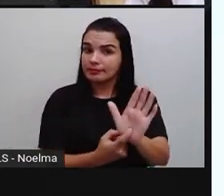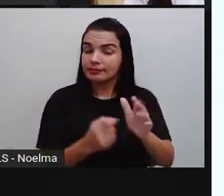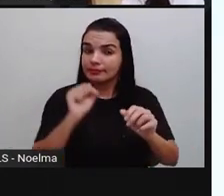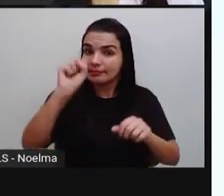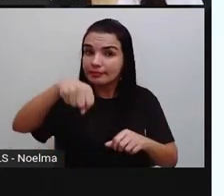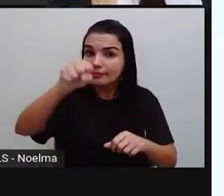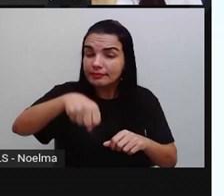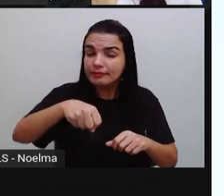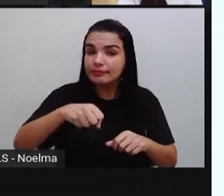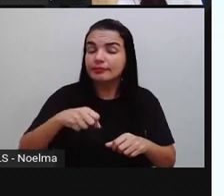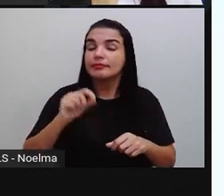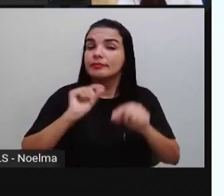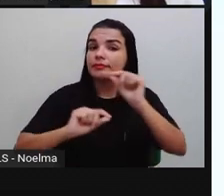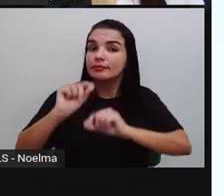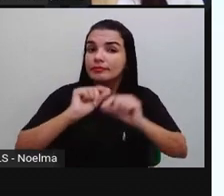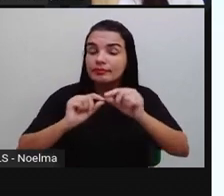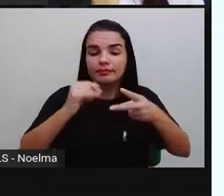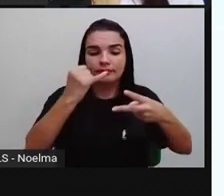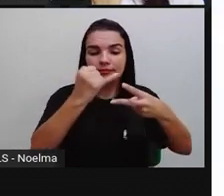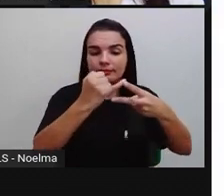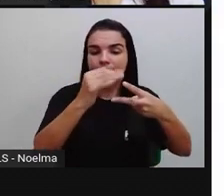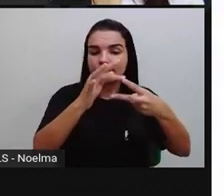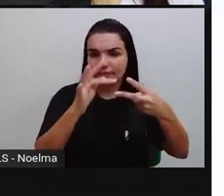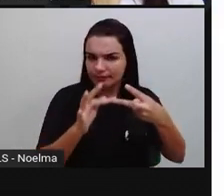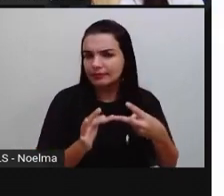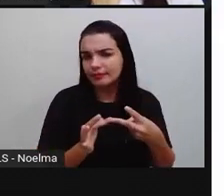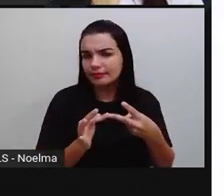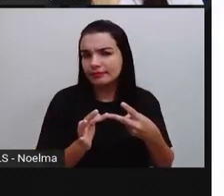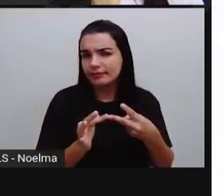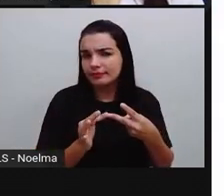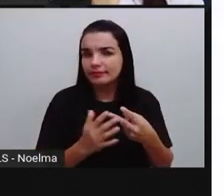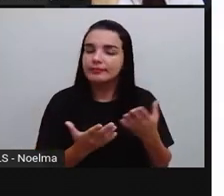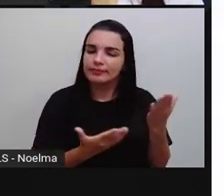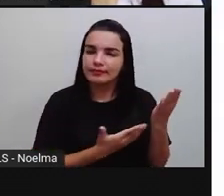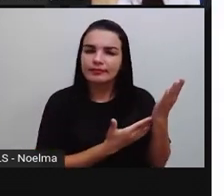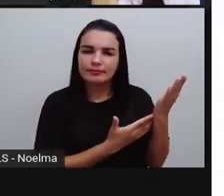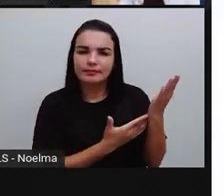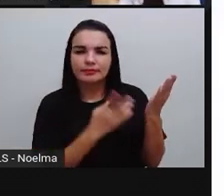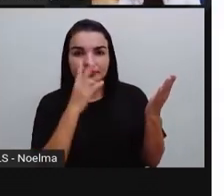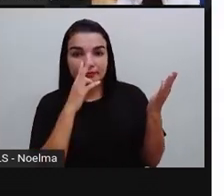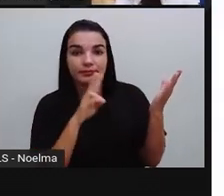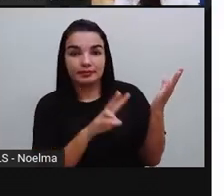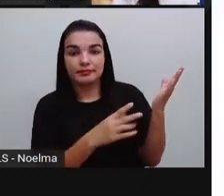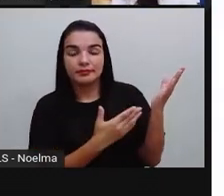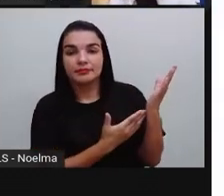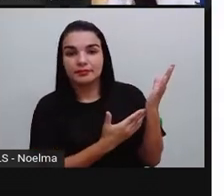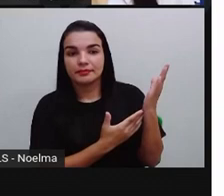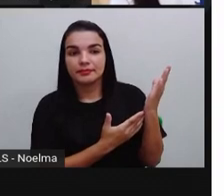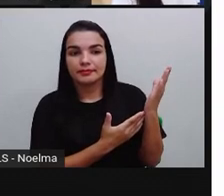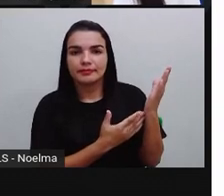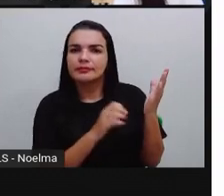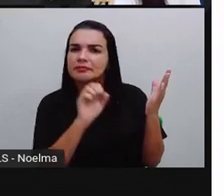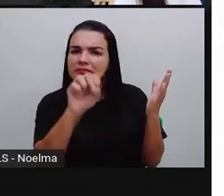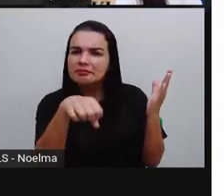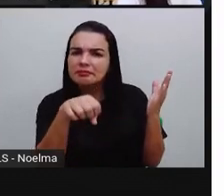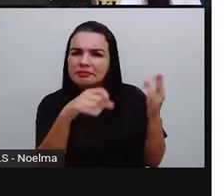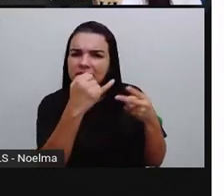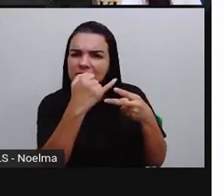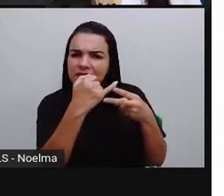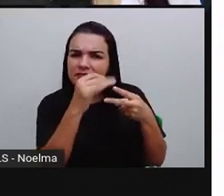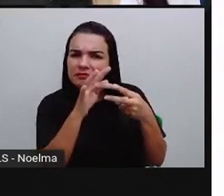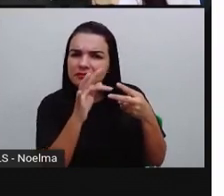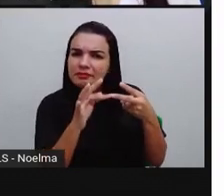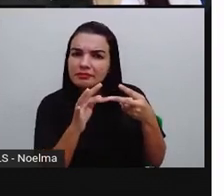para ser considerada aí um polígono? Observe essa figura. Ela é um polígono?